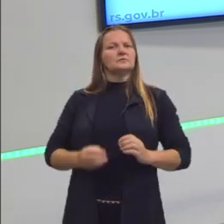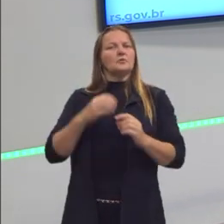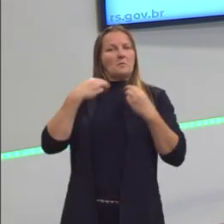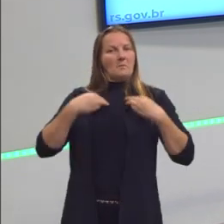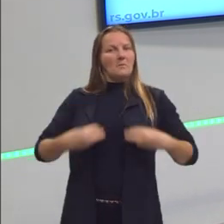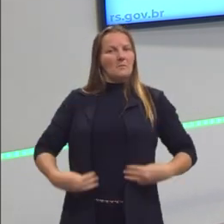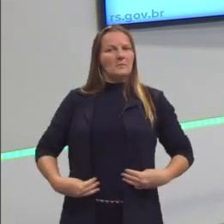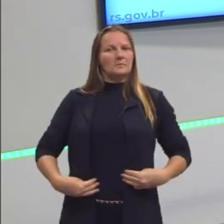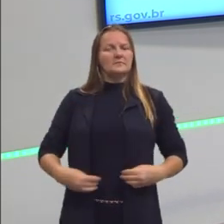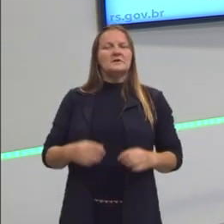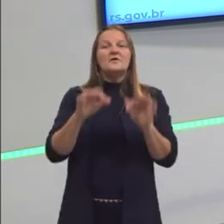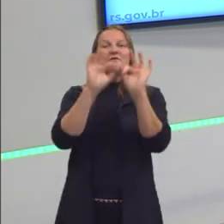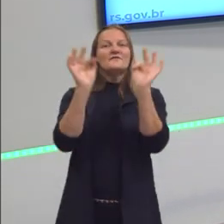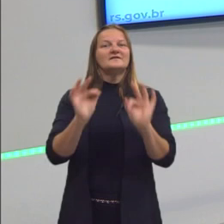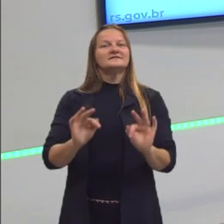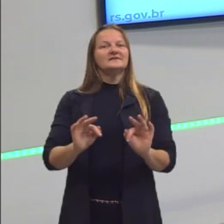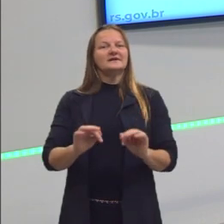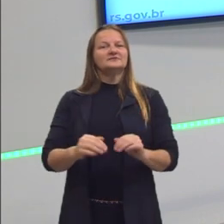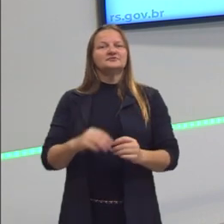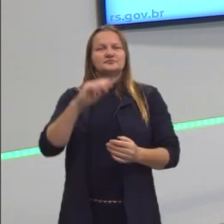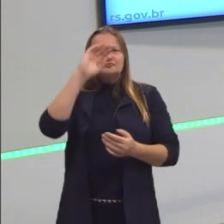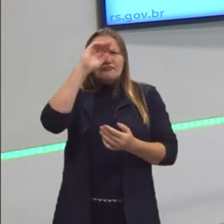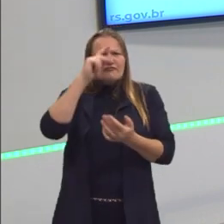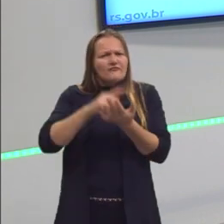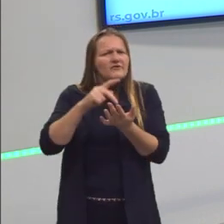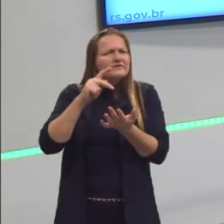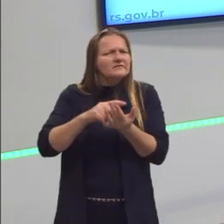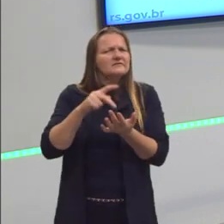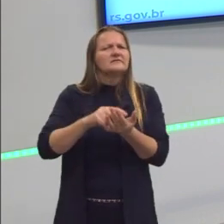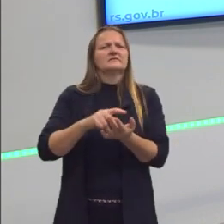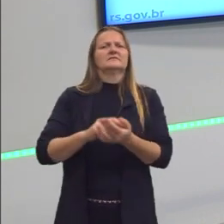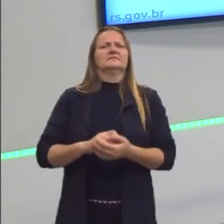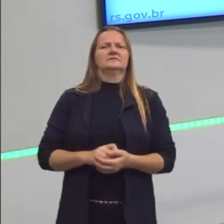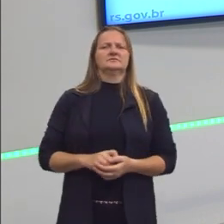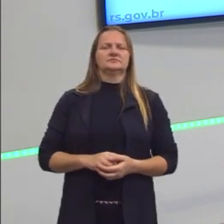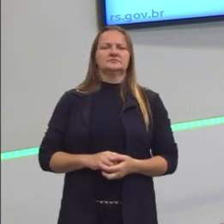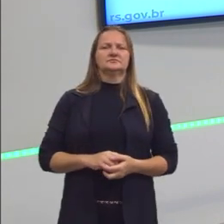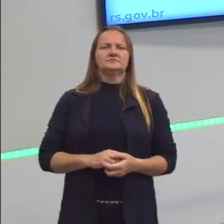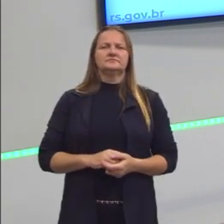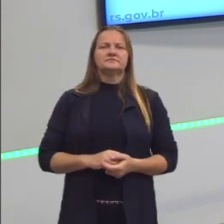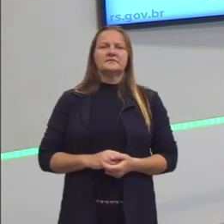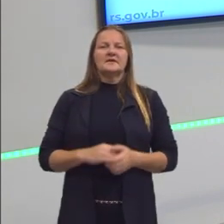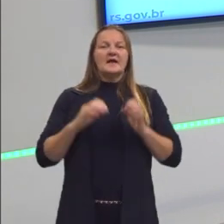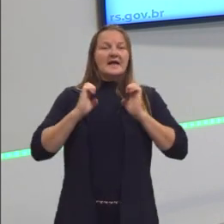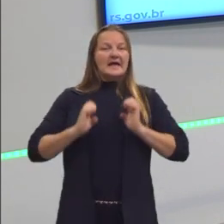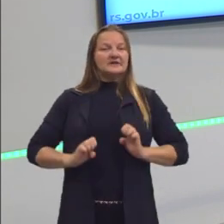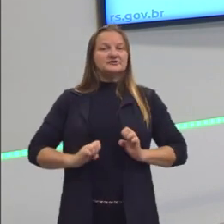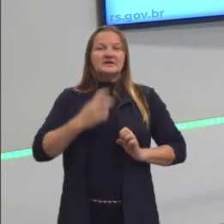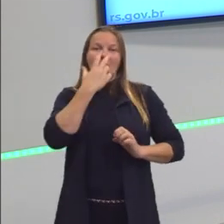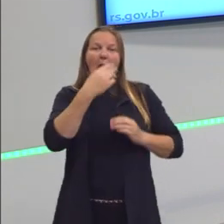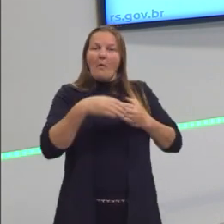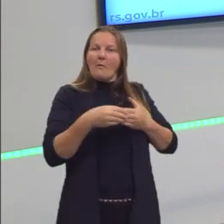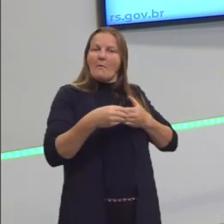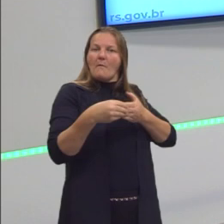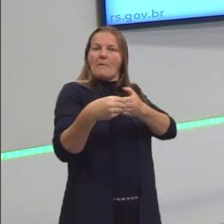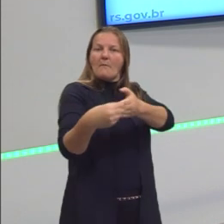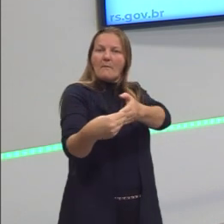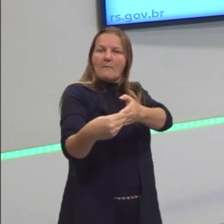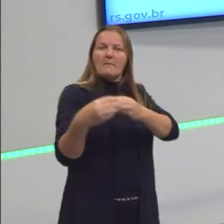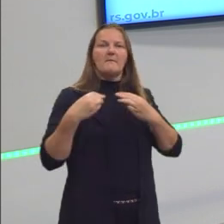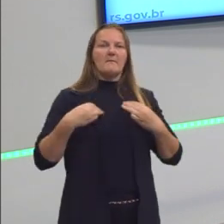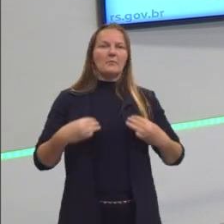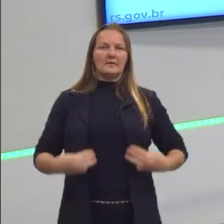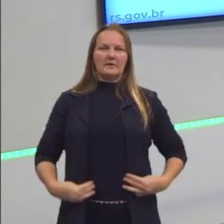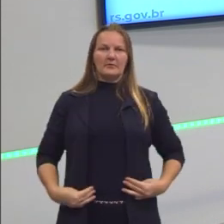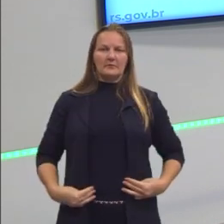Reflete sobre a felicidade, sobre a honestidade. Então, a ética é uma guia da moral. Sempre que nós